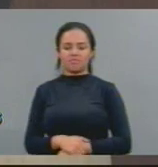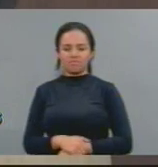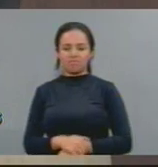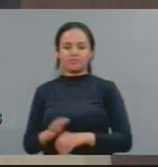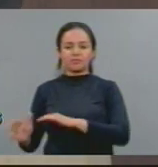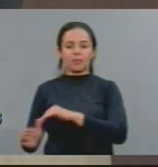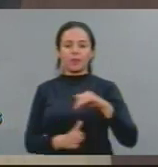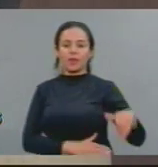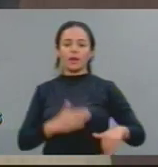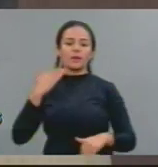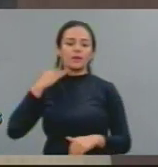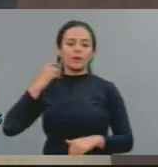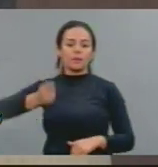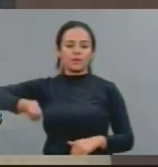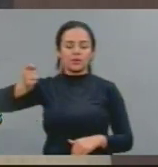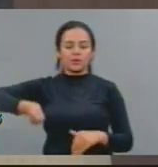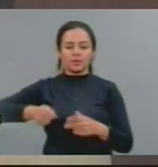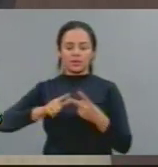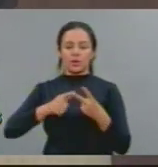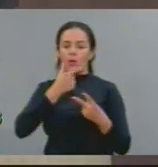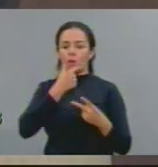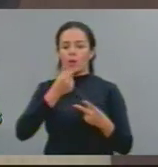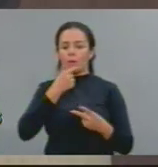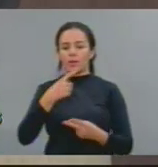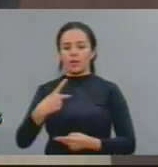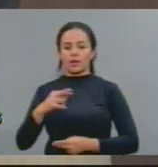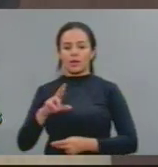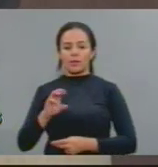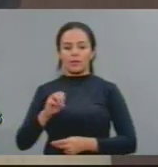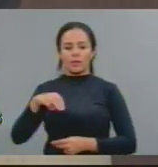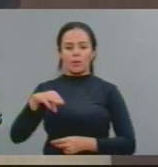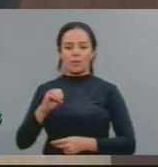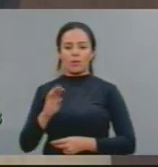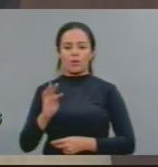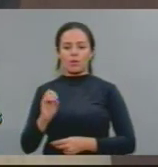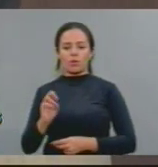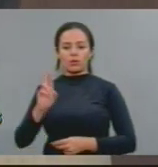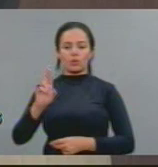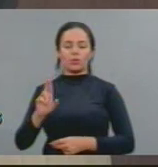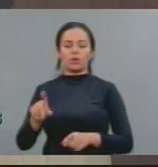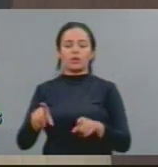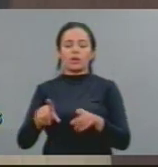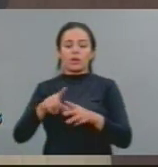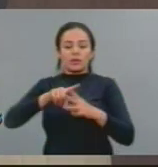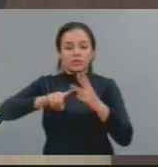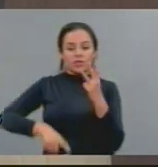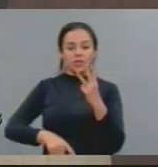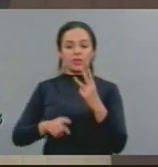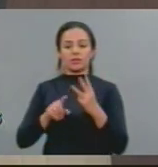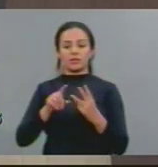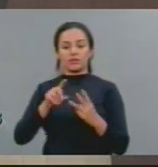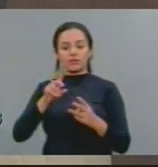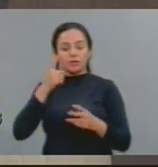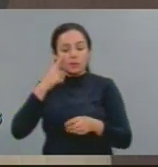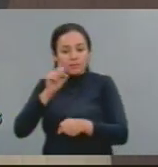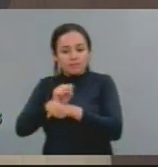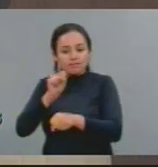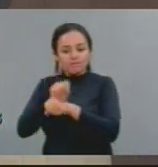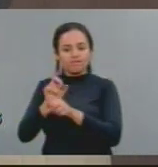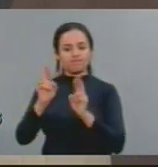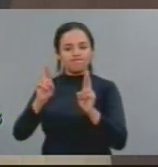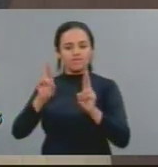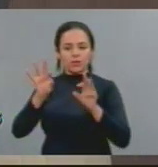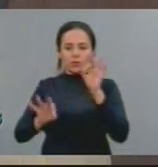o promotor Patrícia Oliveira, e o assistente de acusação Cláudio Silva Filho, porque nós esperamos que justiça seja feita.